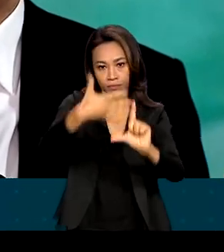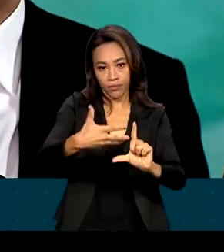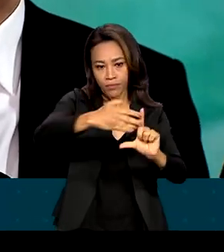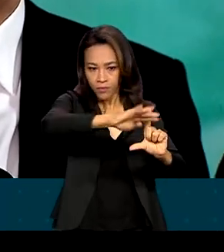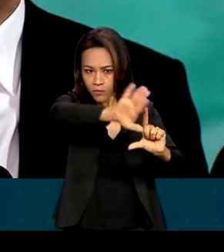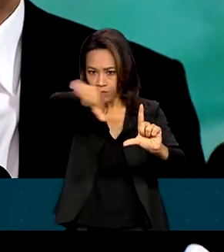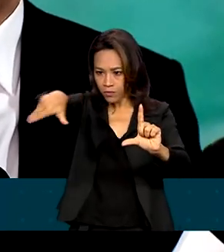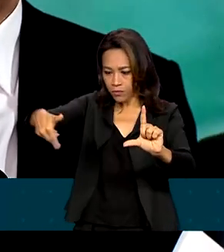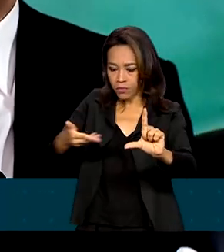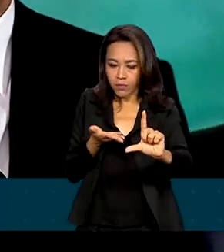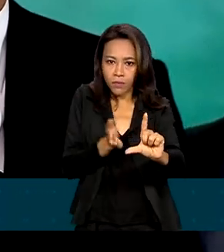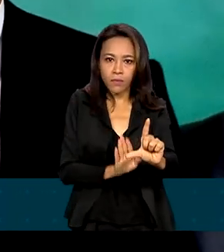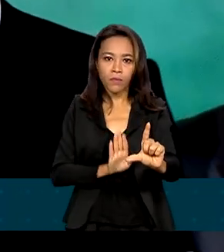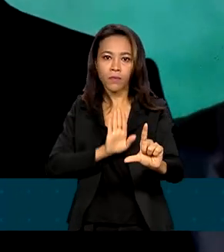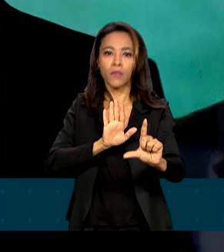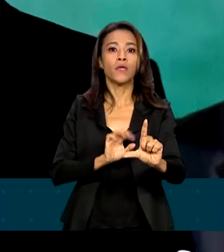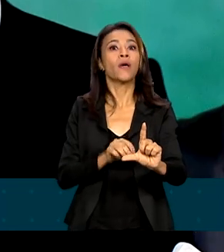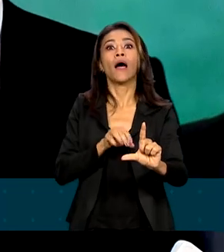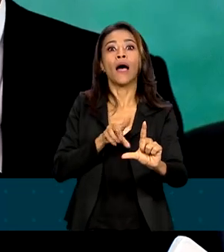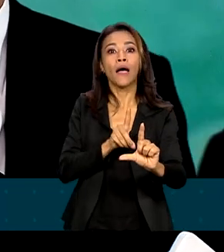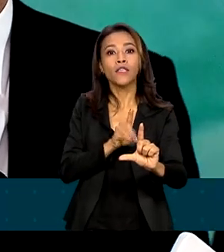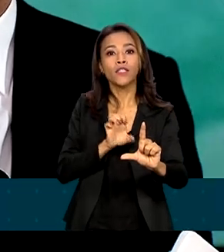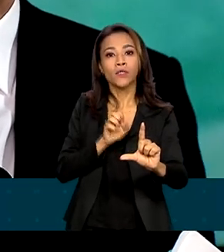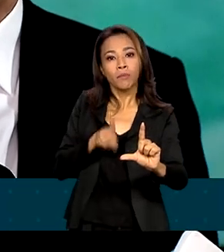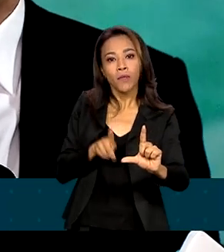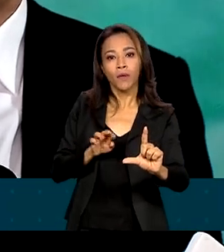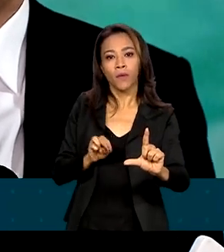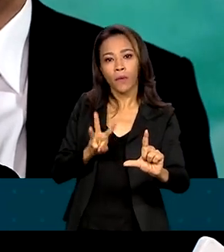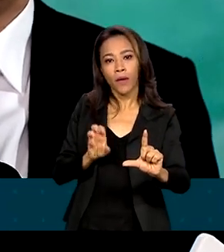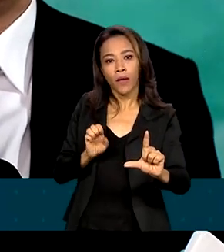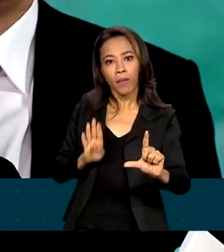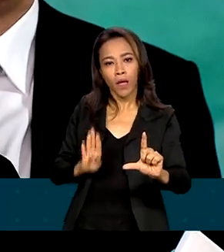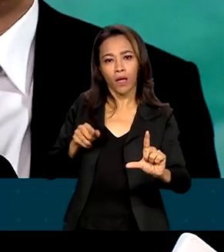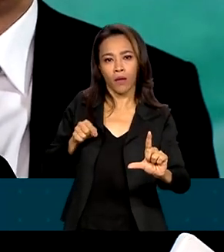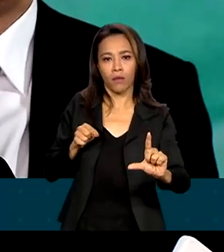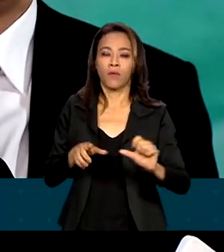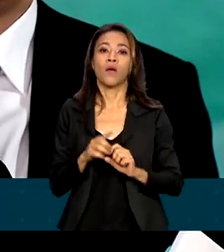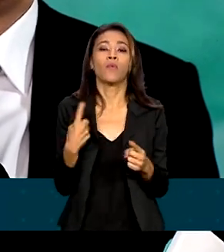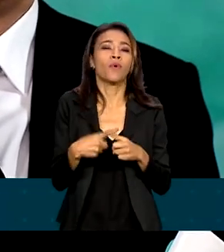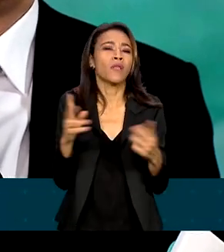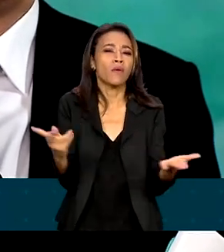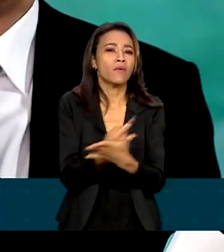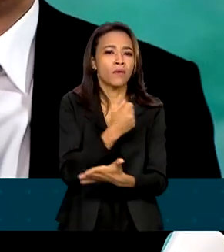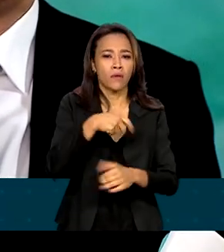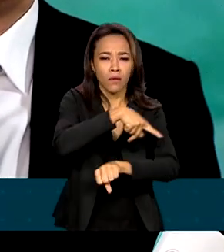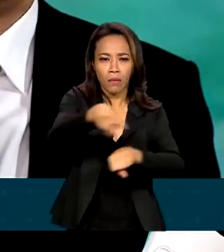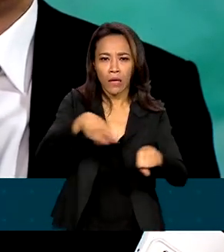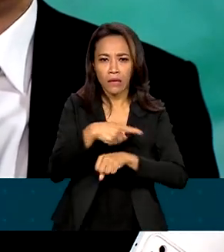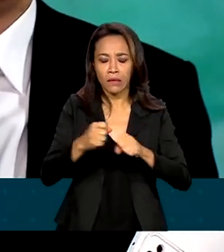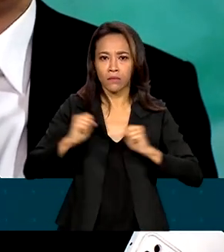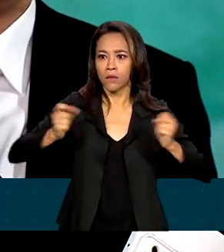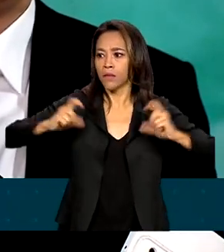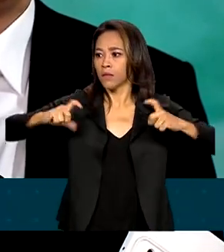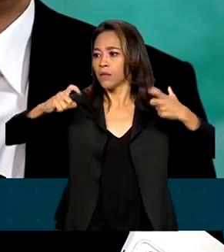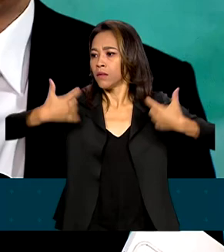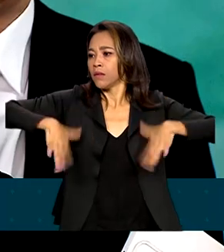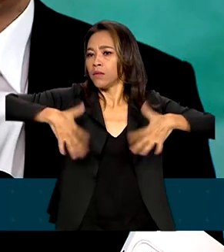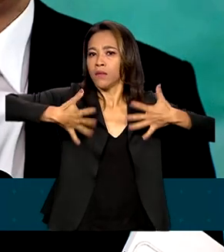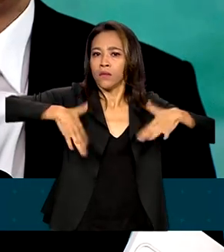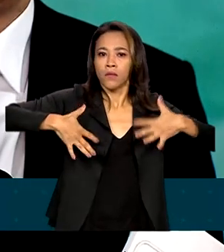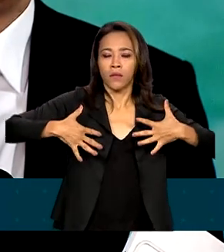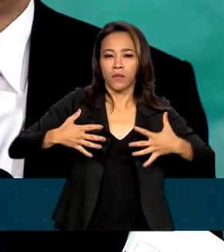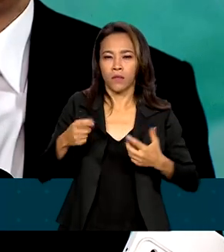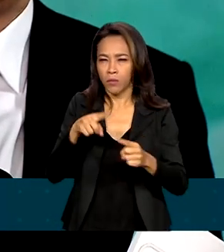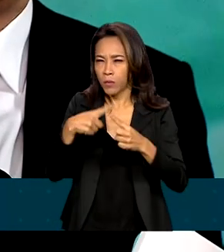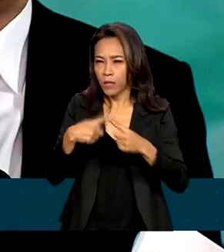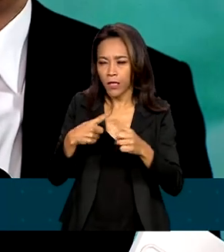vendo, nesse instante, no país, uma ideia de pânico. Há ameaças em relação a outras escolas,